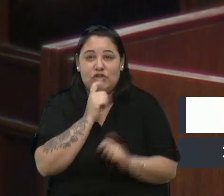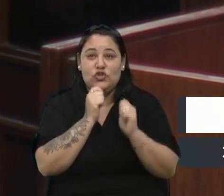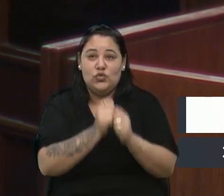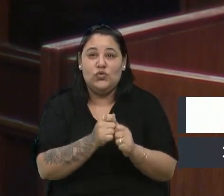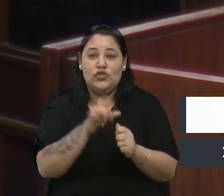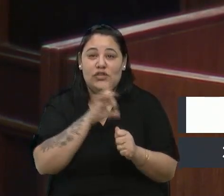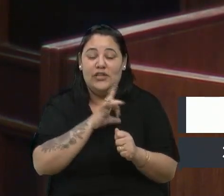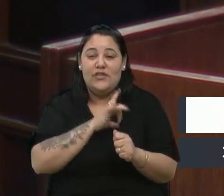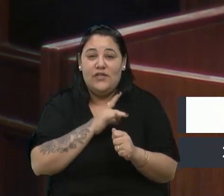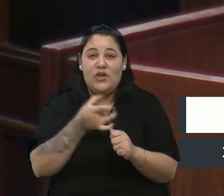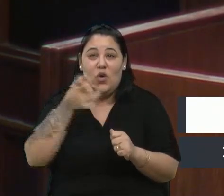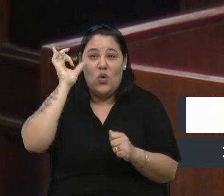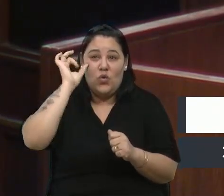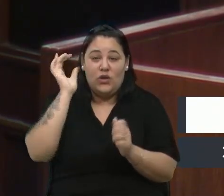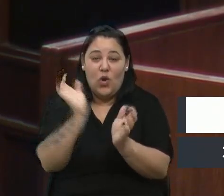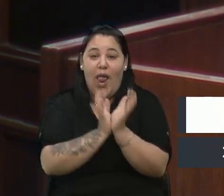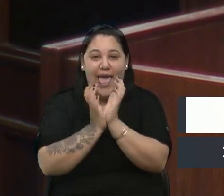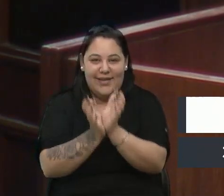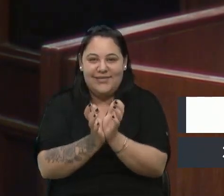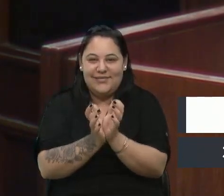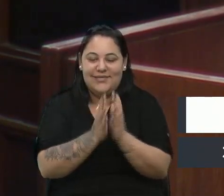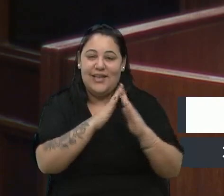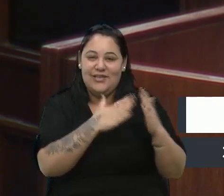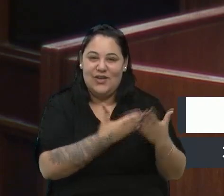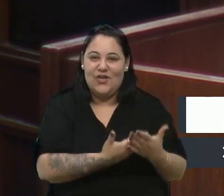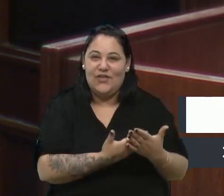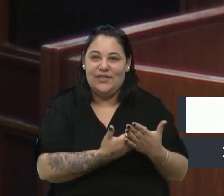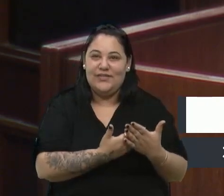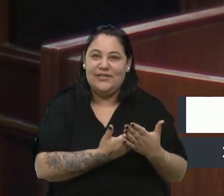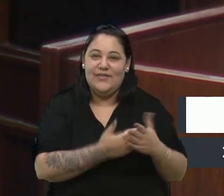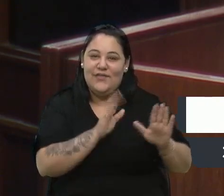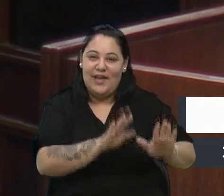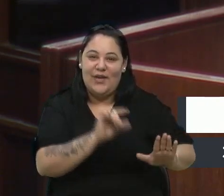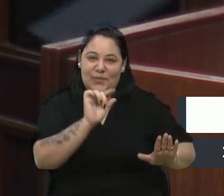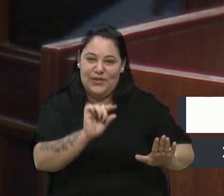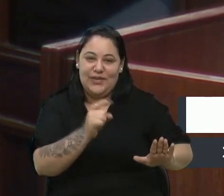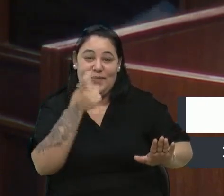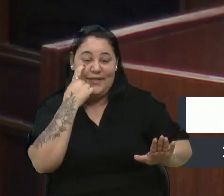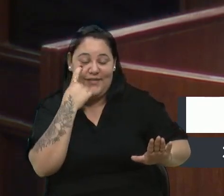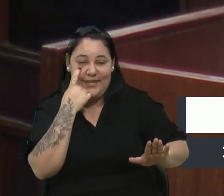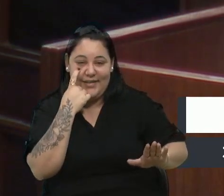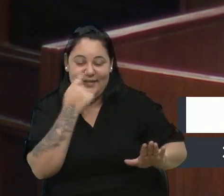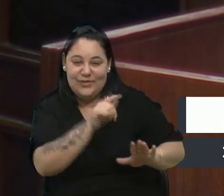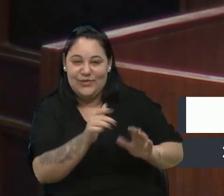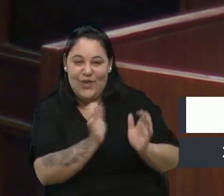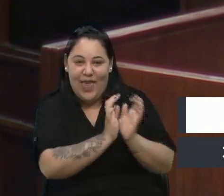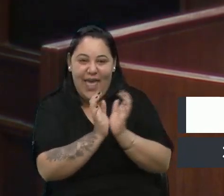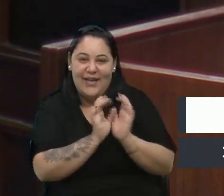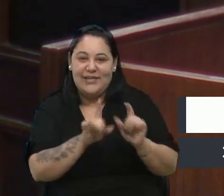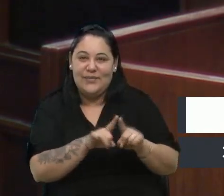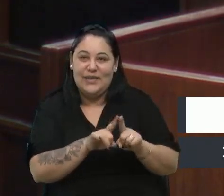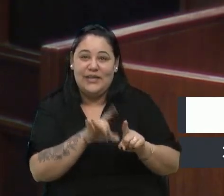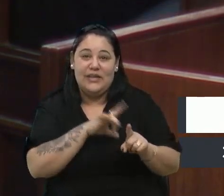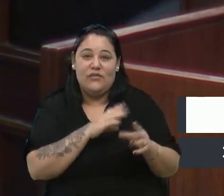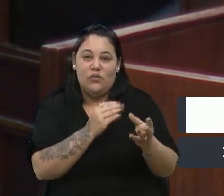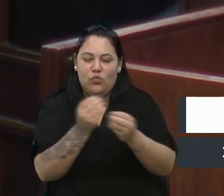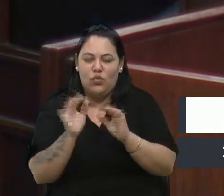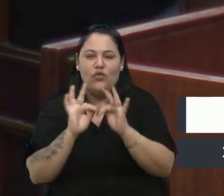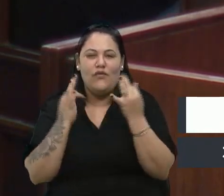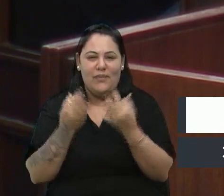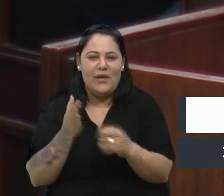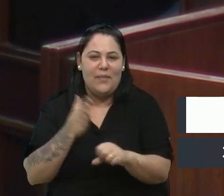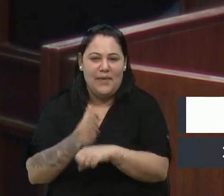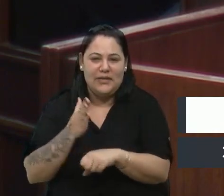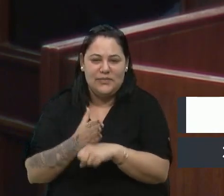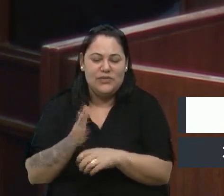ontem participação de colegas de escola, que vieram, nem fosse para ficar um pouquinho, para ver seus colegas aqui. A gente teve muito das famílias, as